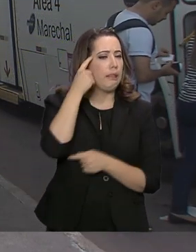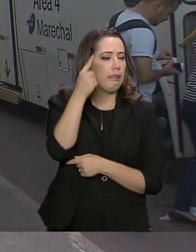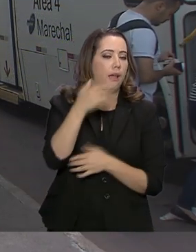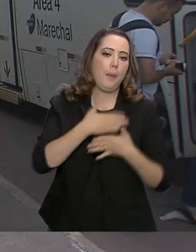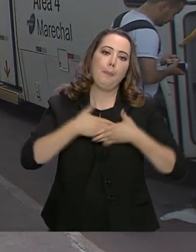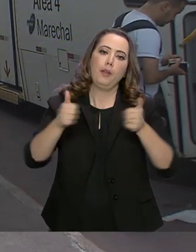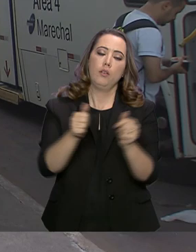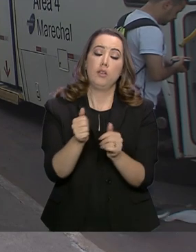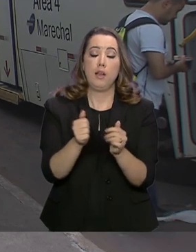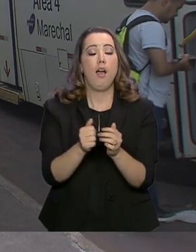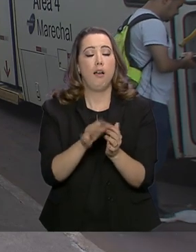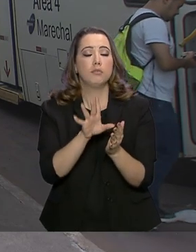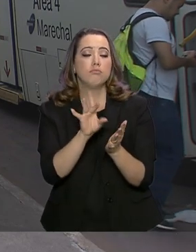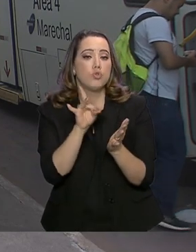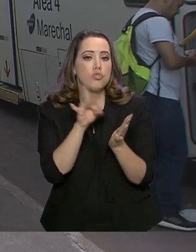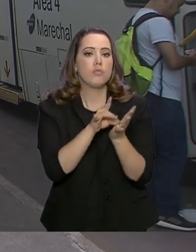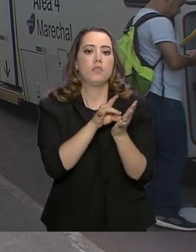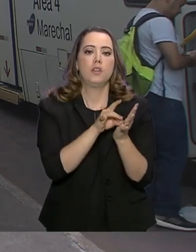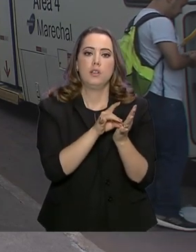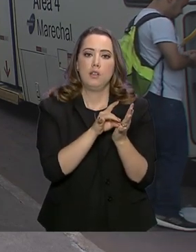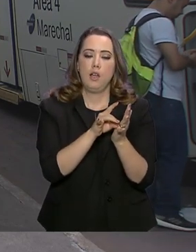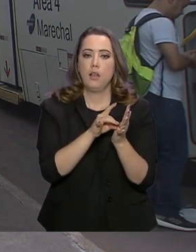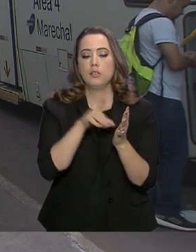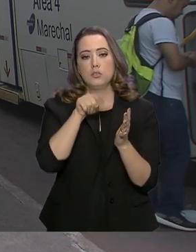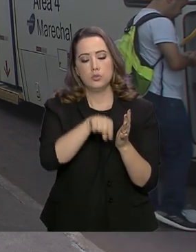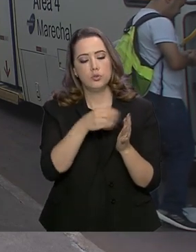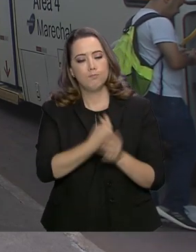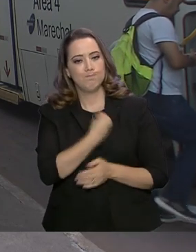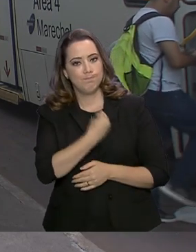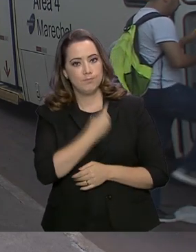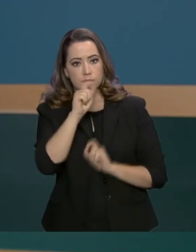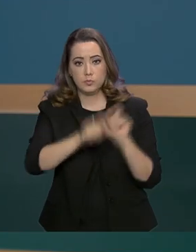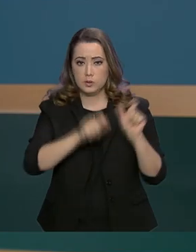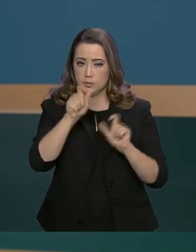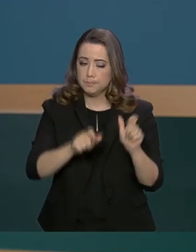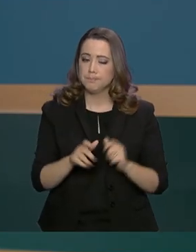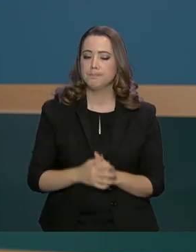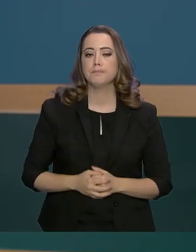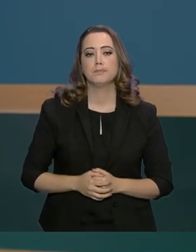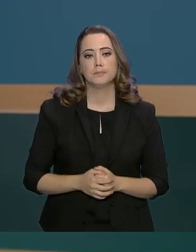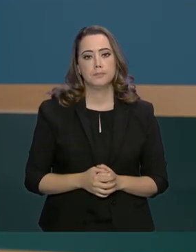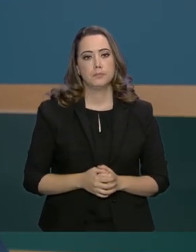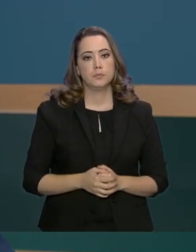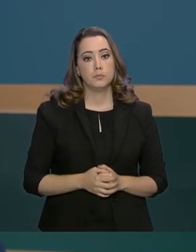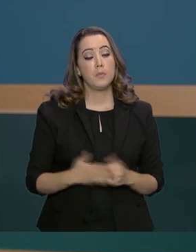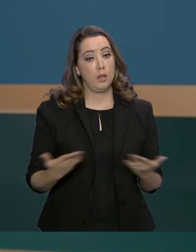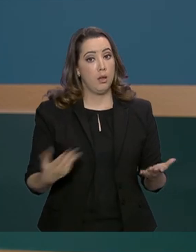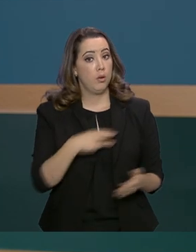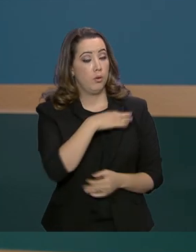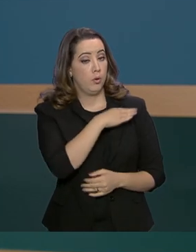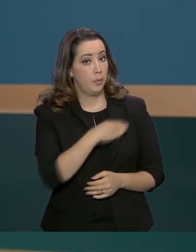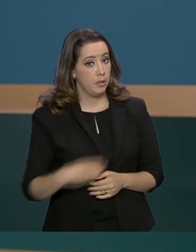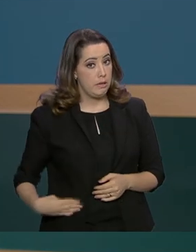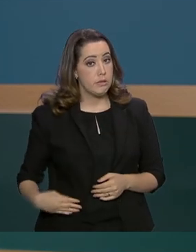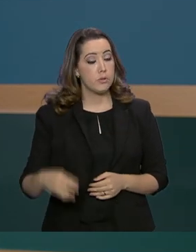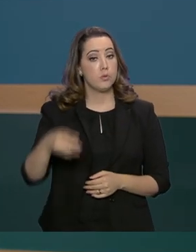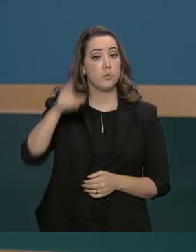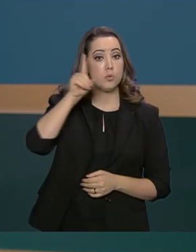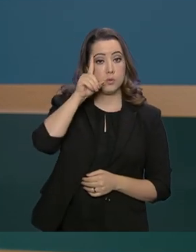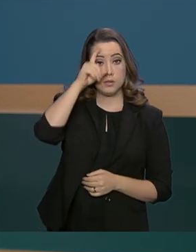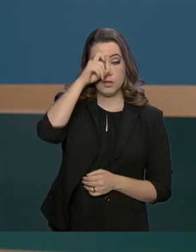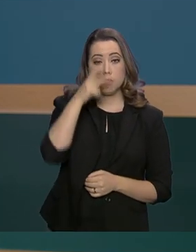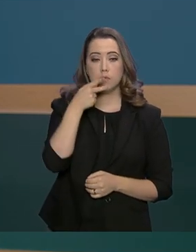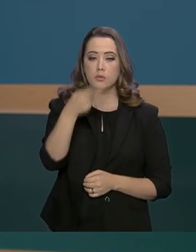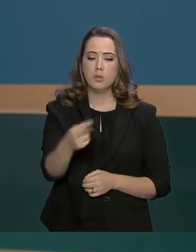socioeconômica das cidades atendidas pelo Enfrente Brasil. E o ministro Sérgio Moro comentou o resultado